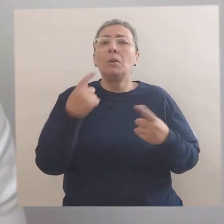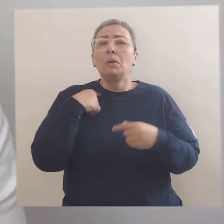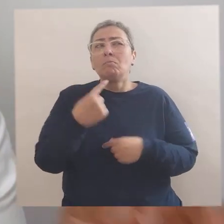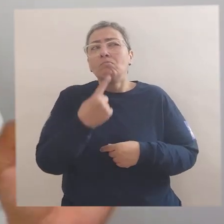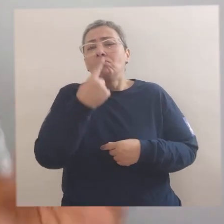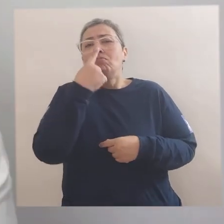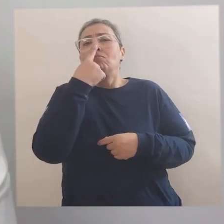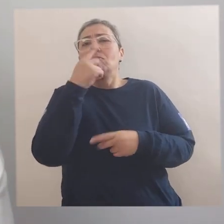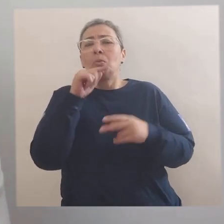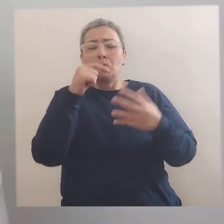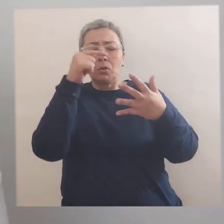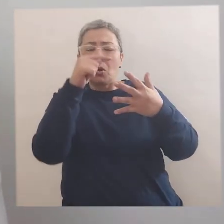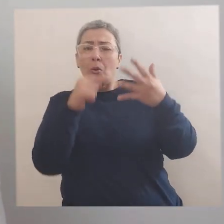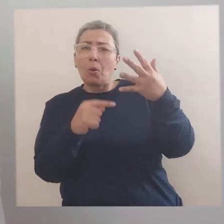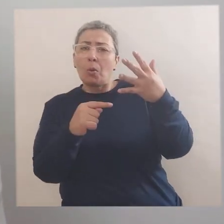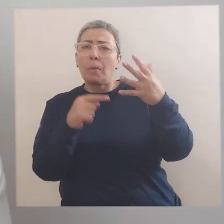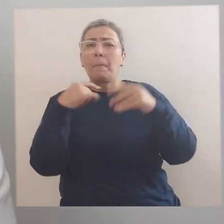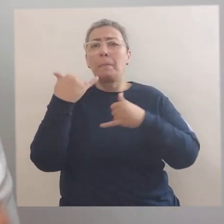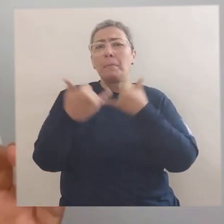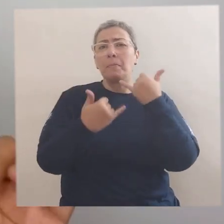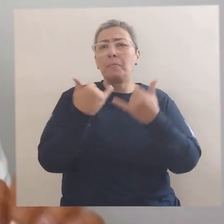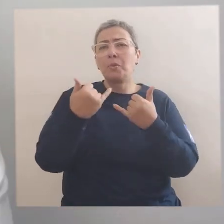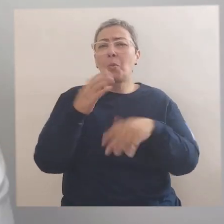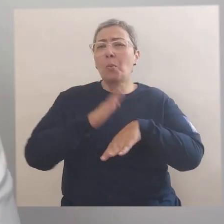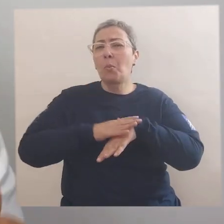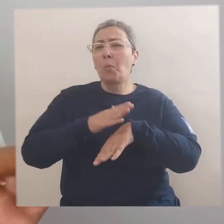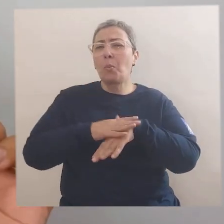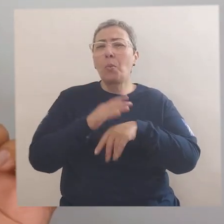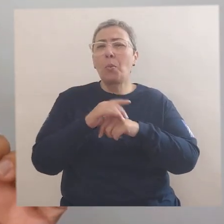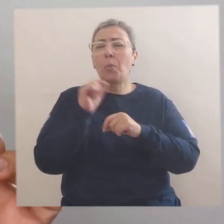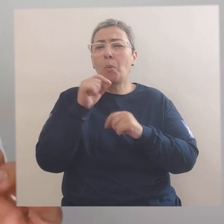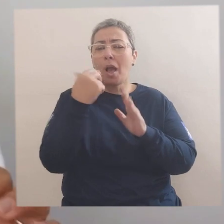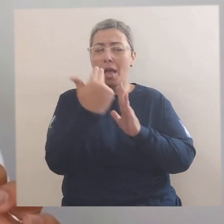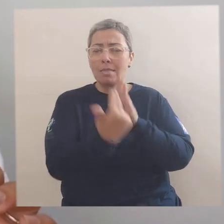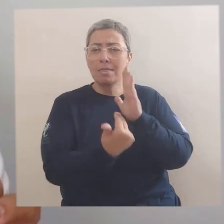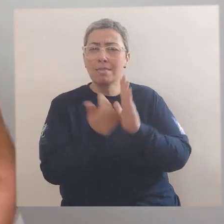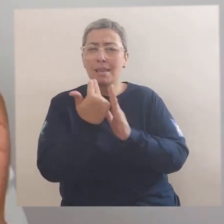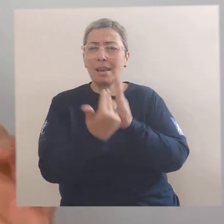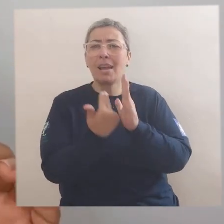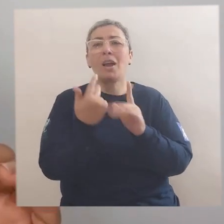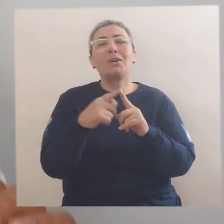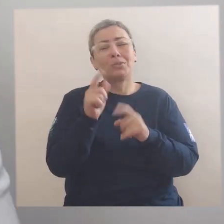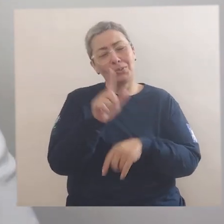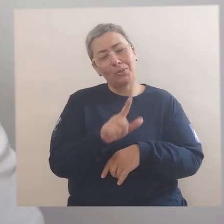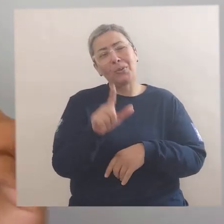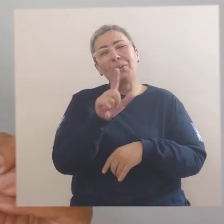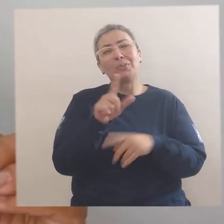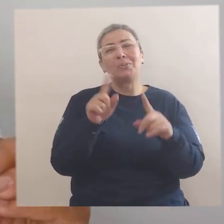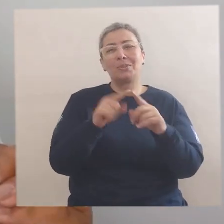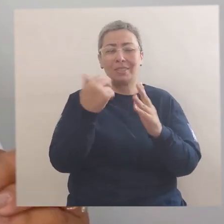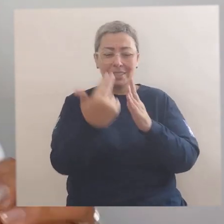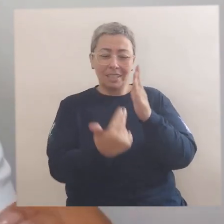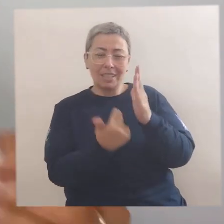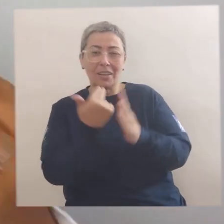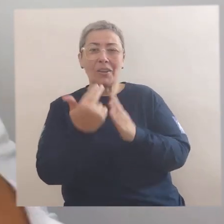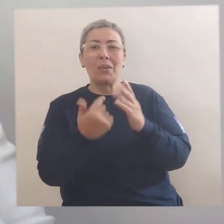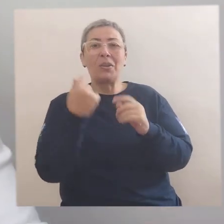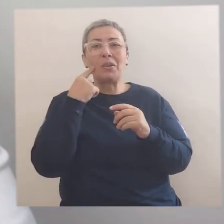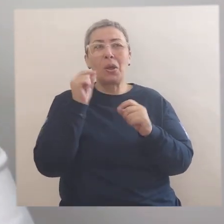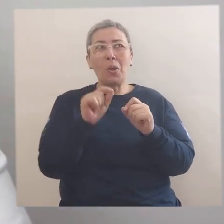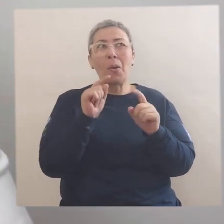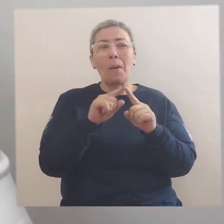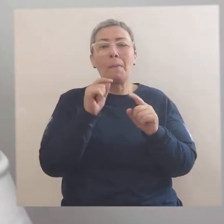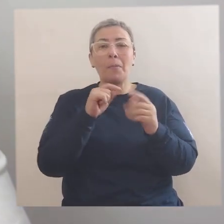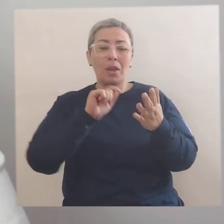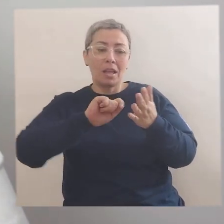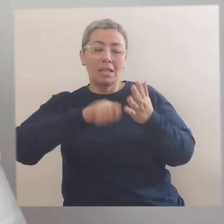Inspirada nessas brincadeiras, eu fiz um desenho. E claro que esse meu desenho levou